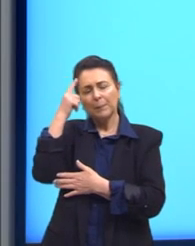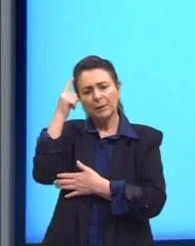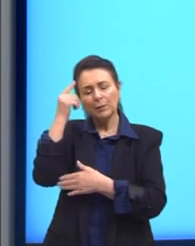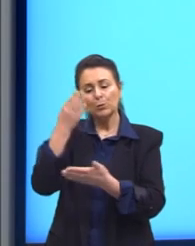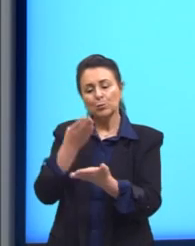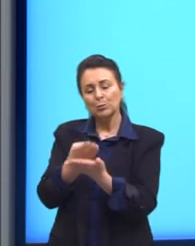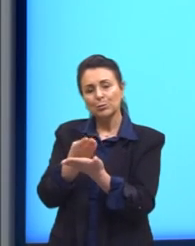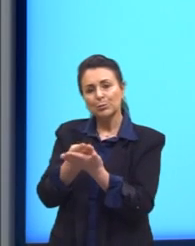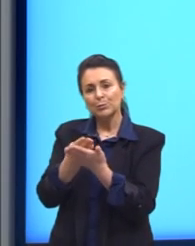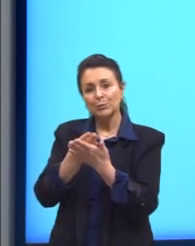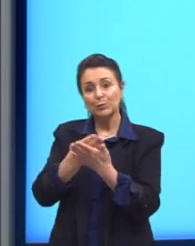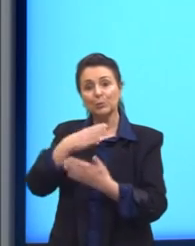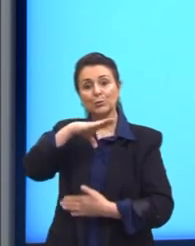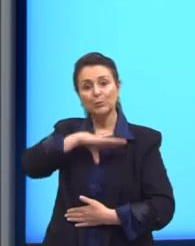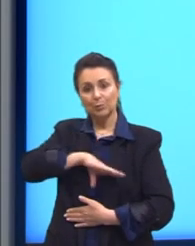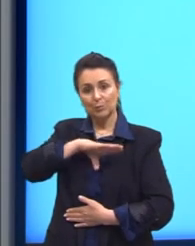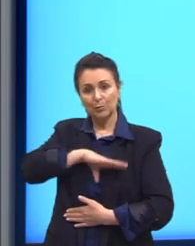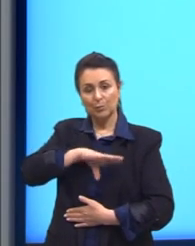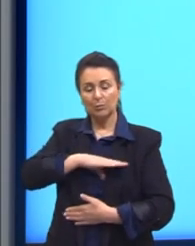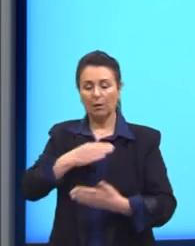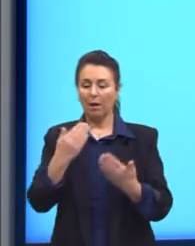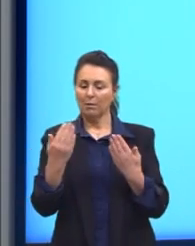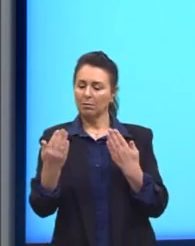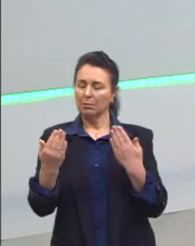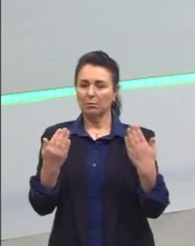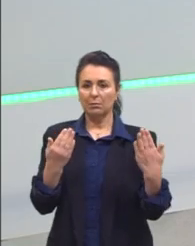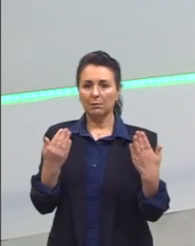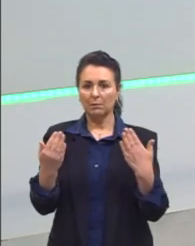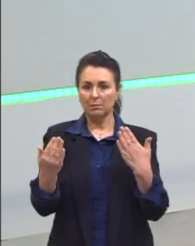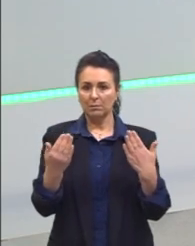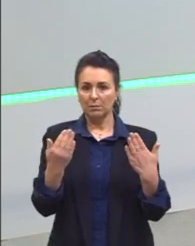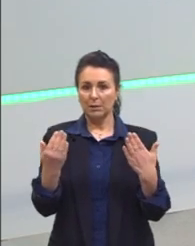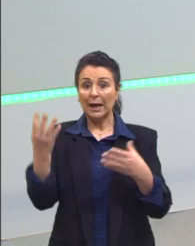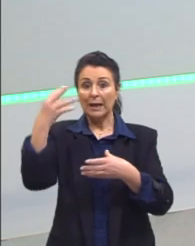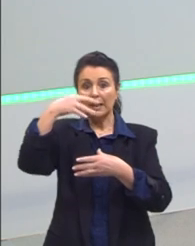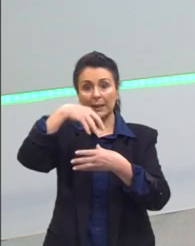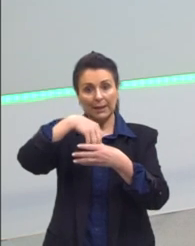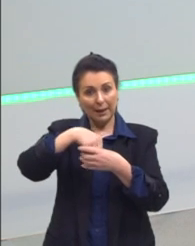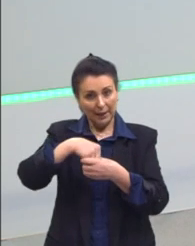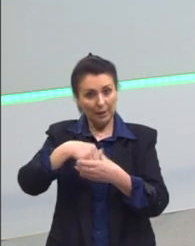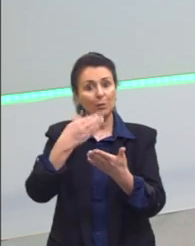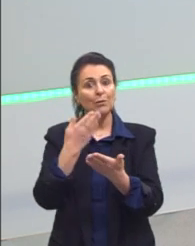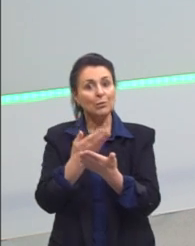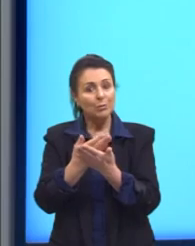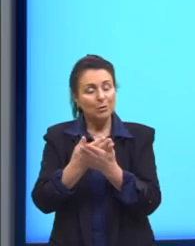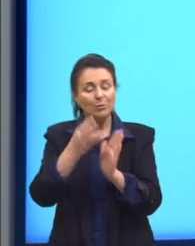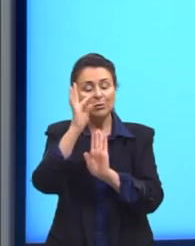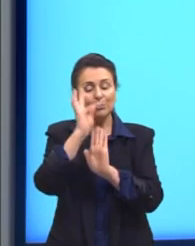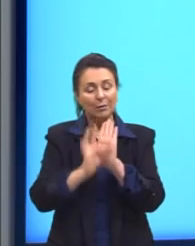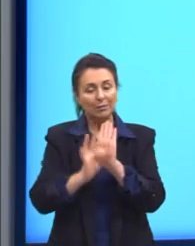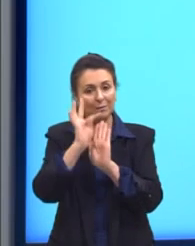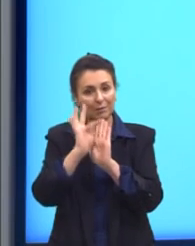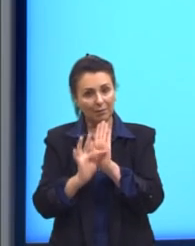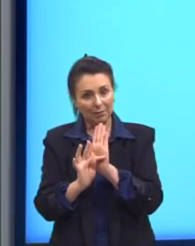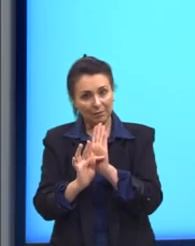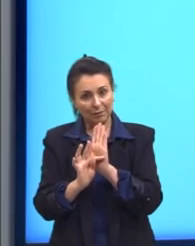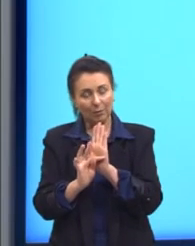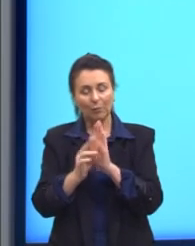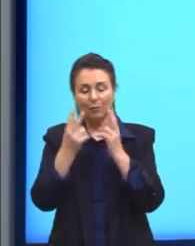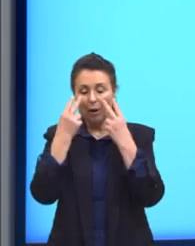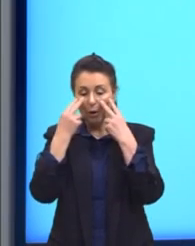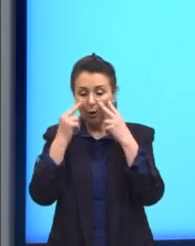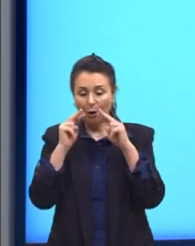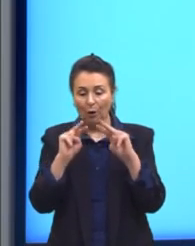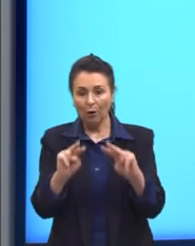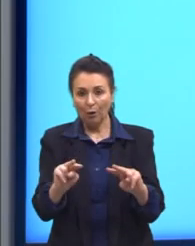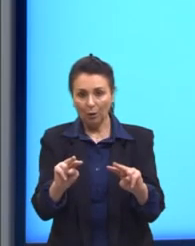estudos de língua portuguesa, analisando aí. Dentro dos nossos estudos de texto, a gente vai olhar